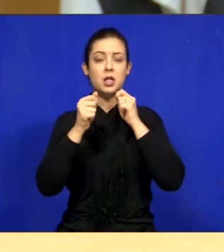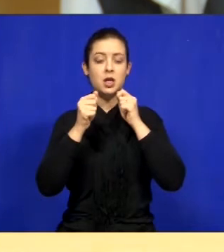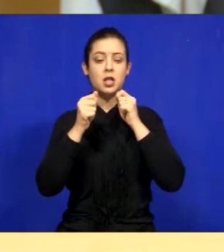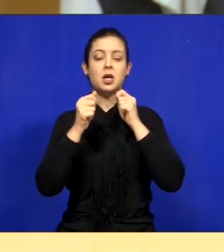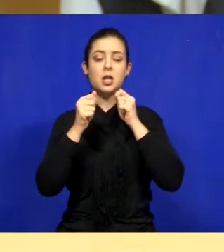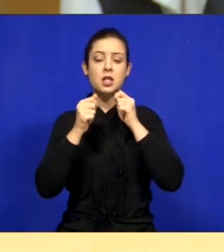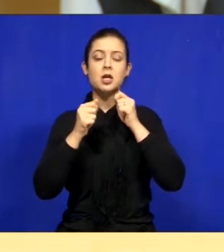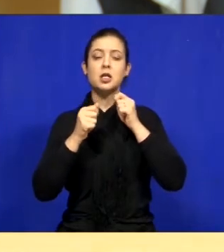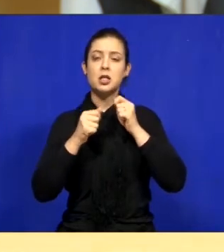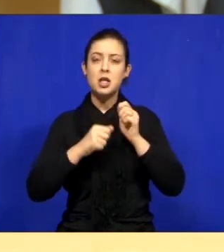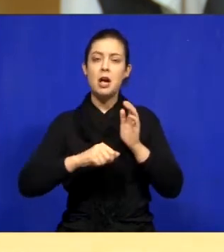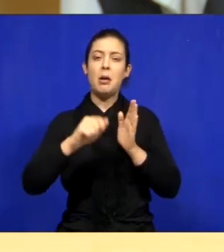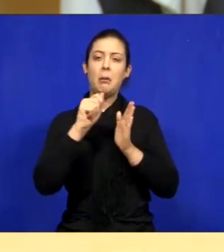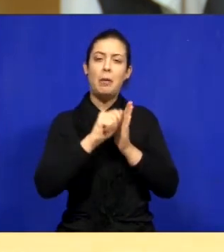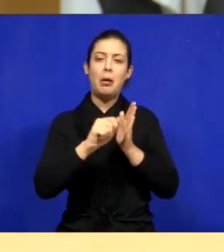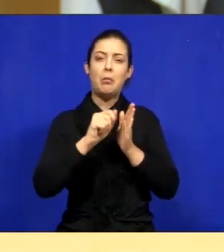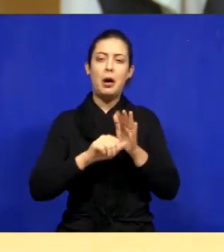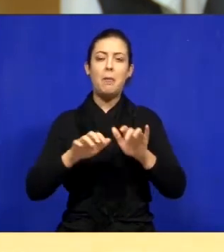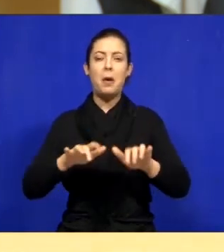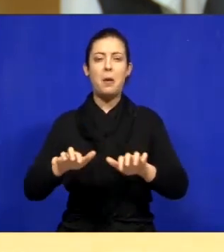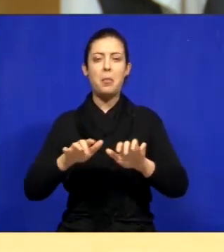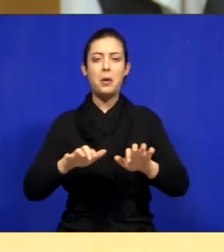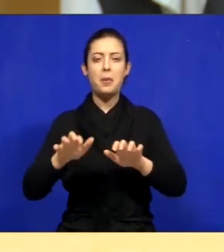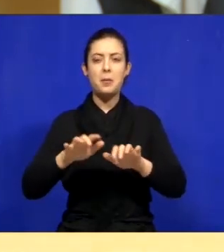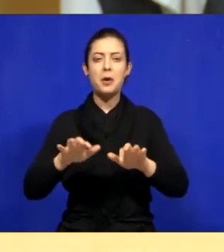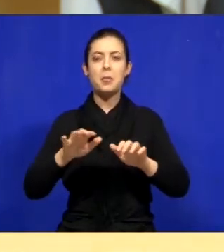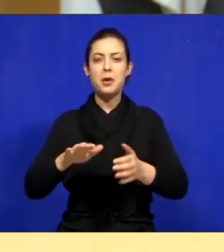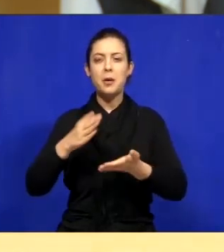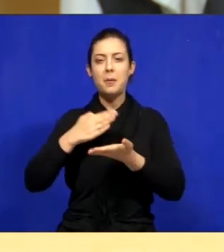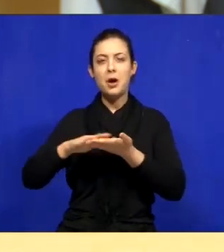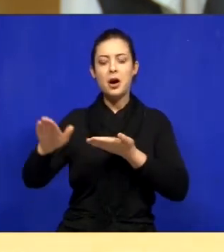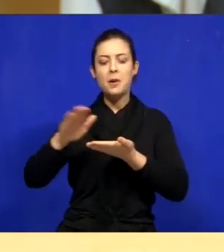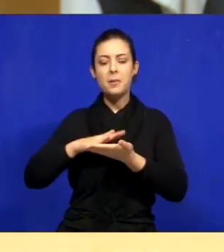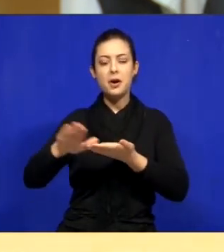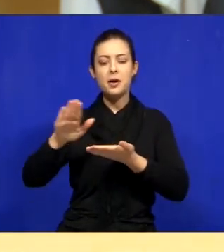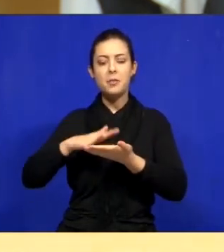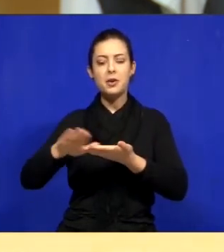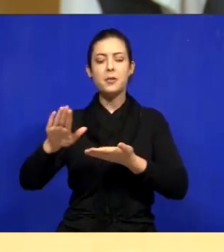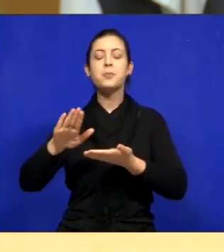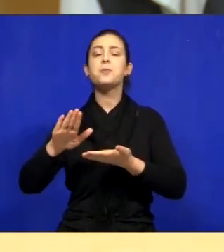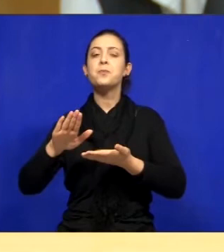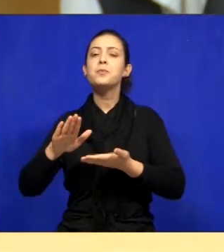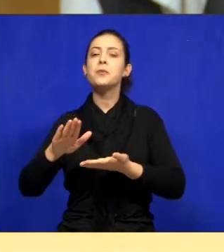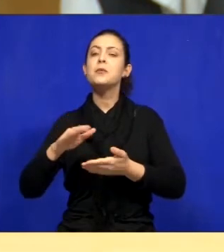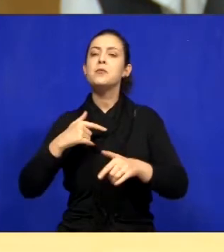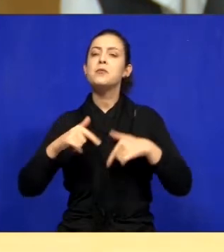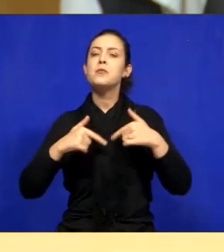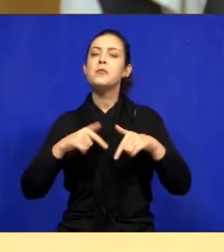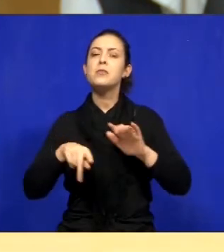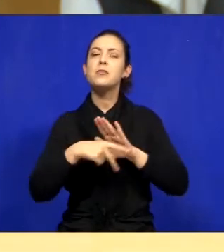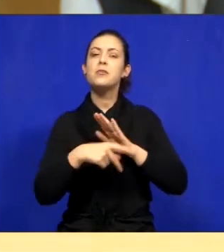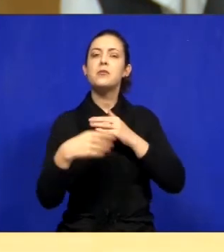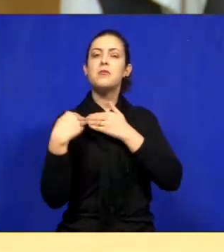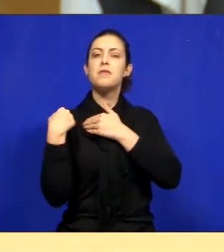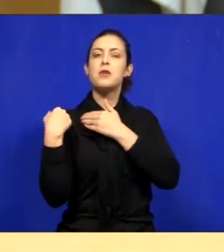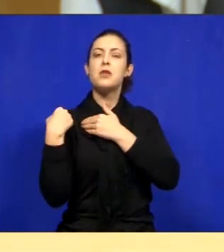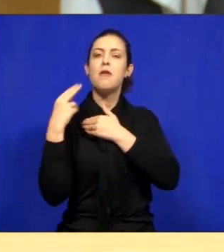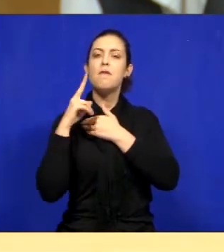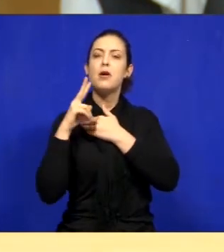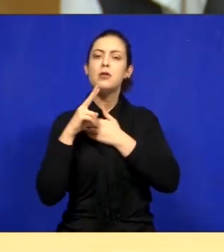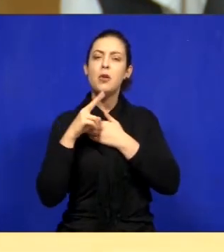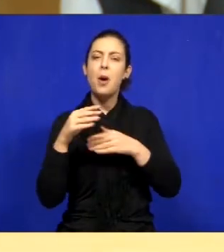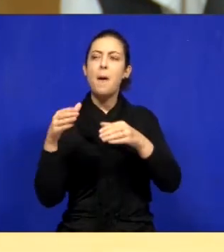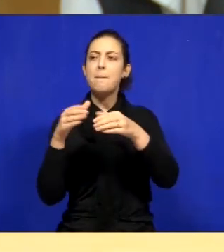cansou de fazer ofício porque eu acho que o trabalho do vereador é fazer isso, andar para os bairros